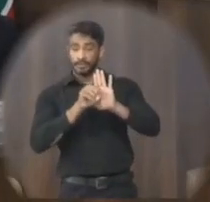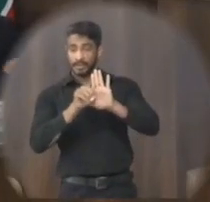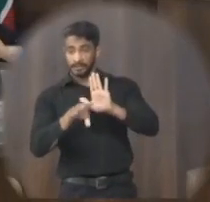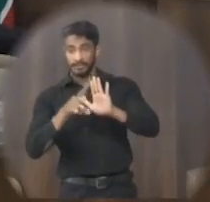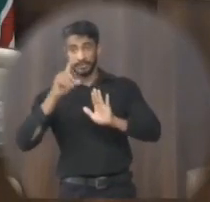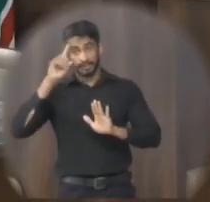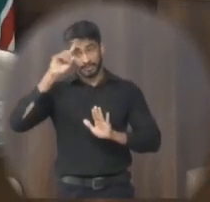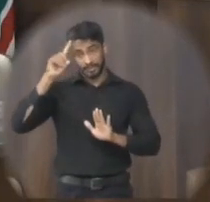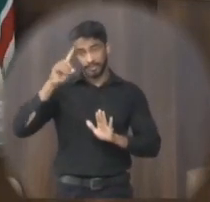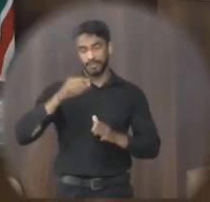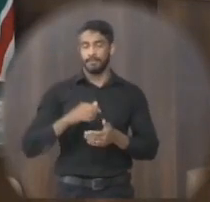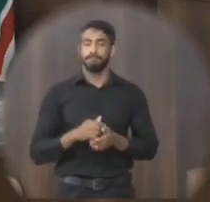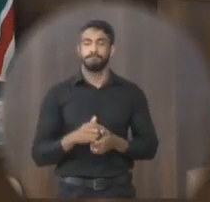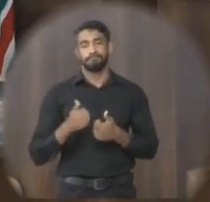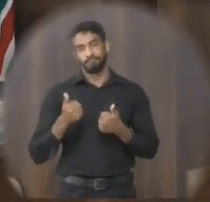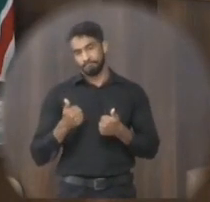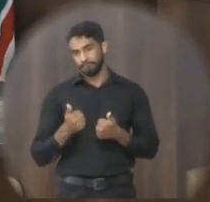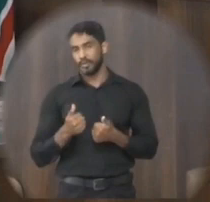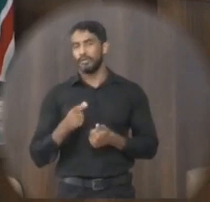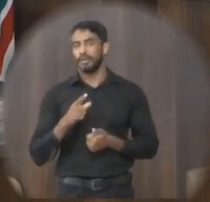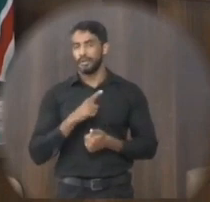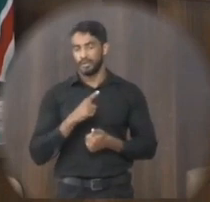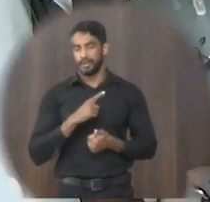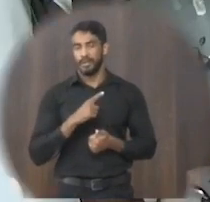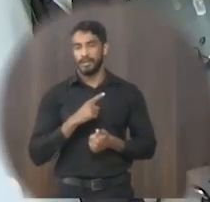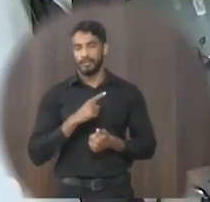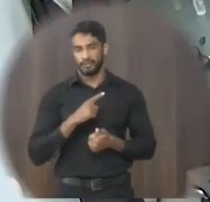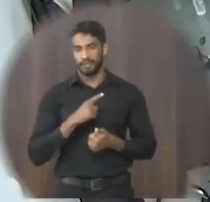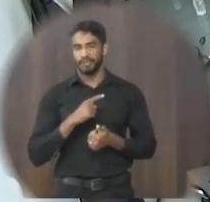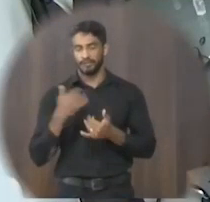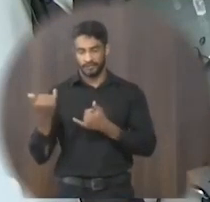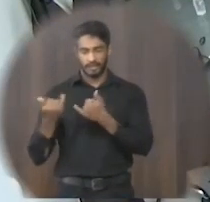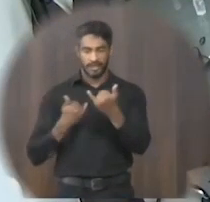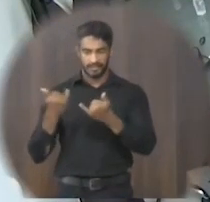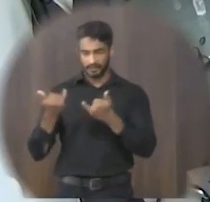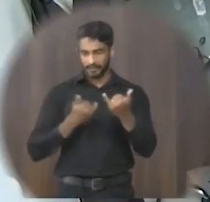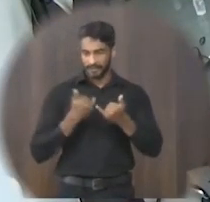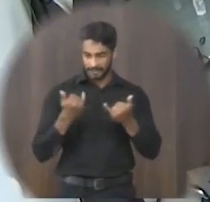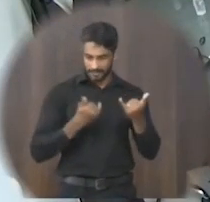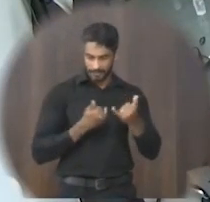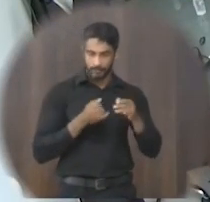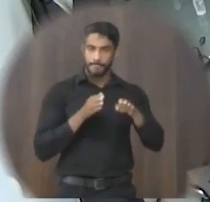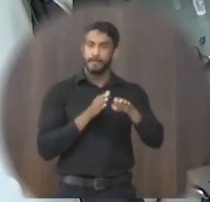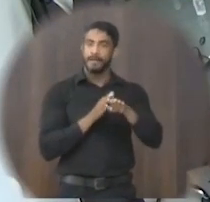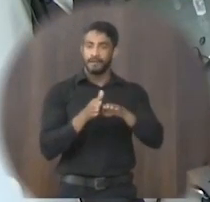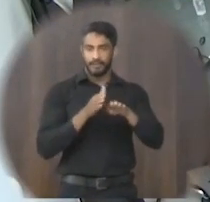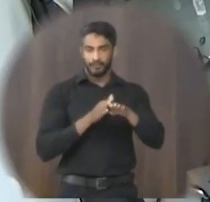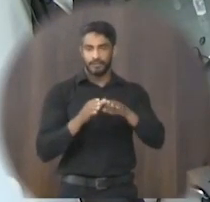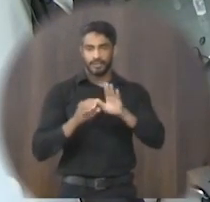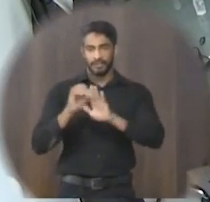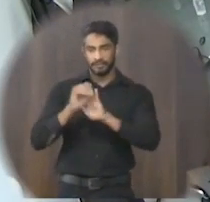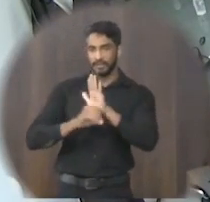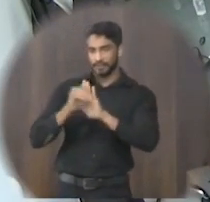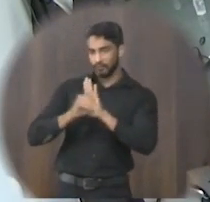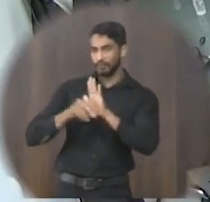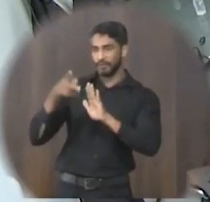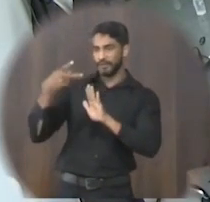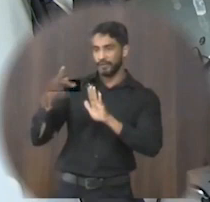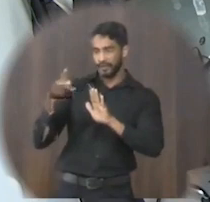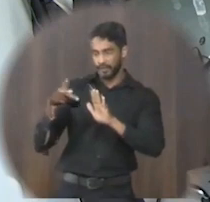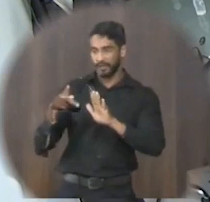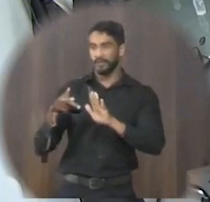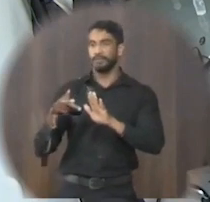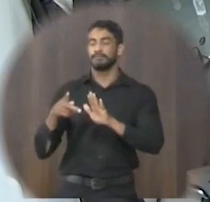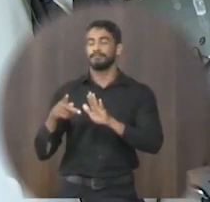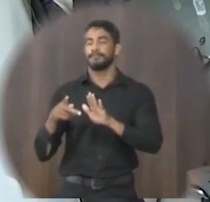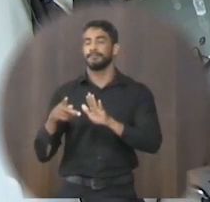data aí muito bem eu tive acesso a essa informação eles me falaram que o conselho tinha enviado o ofício para eles da mesa estava até